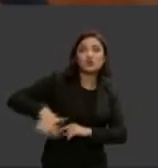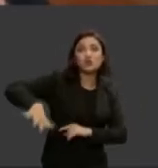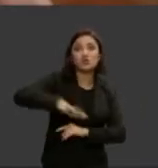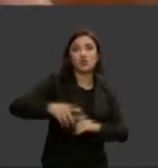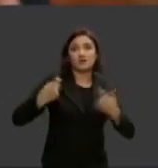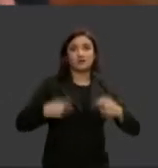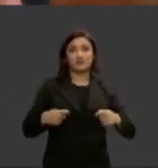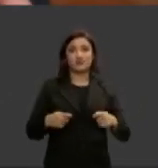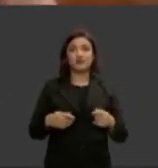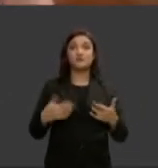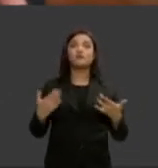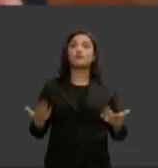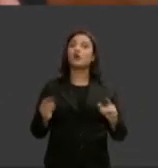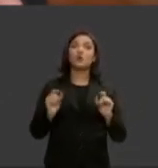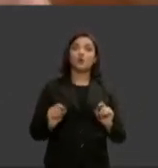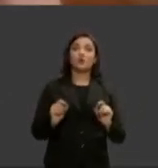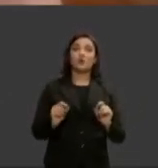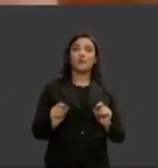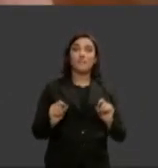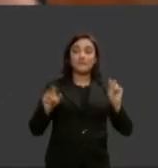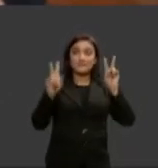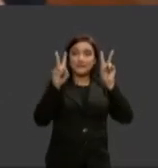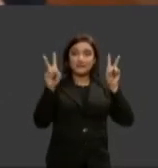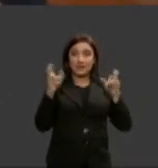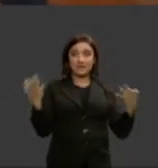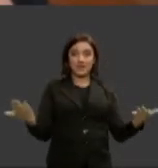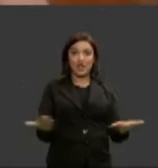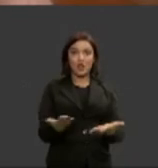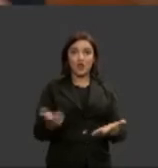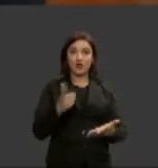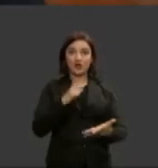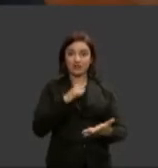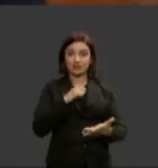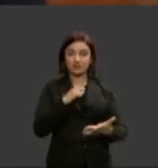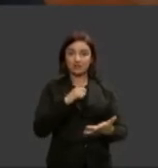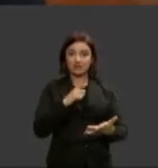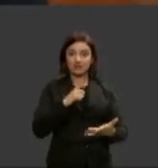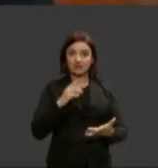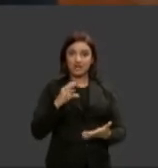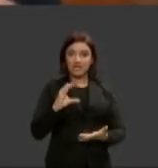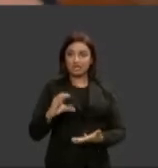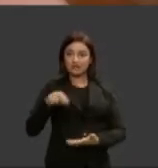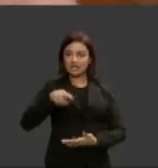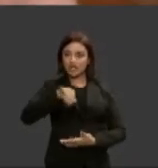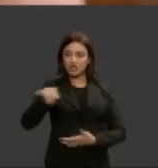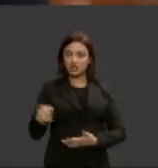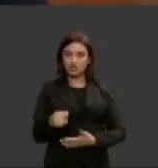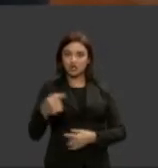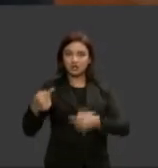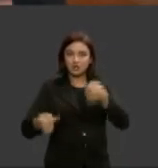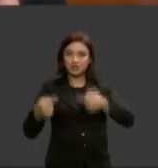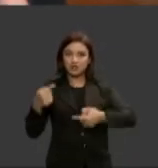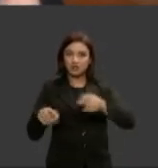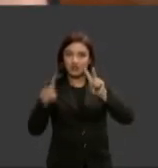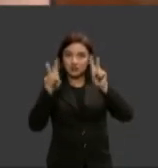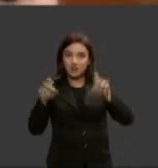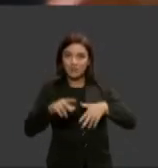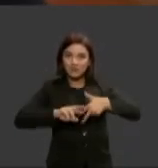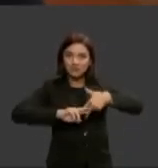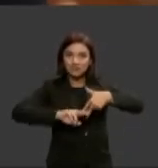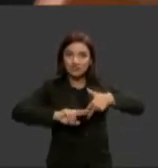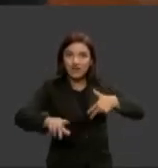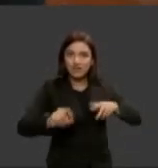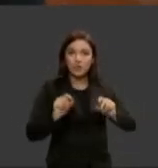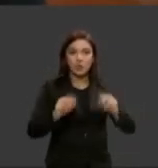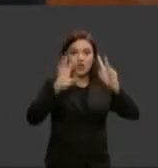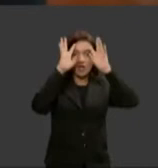perspectiva de gênero que é um tema que está agora no próprio Conselho Nacional de Justiça que é uma recomendação no sentido de que